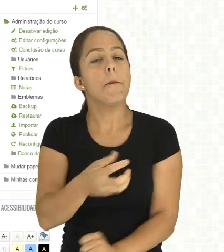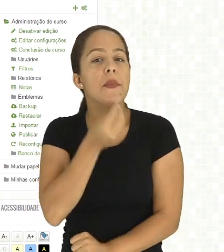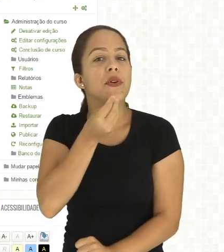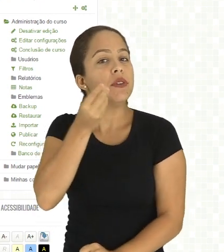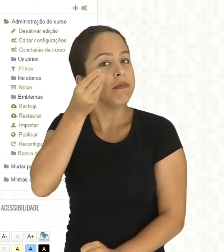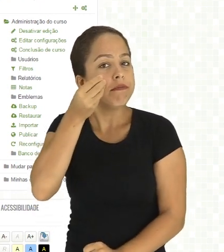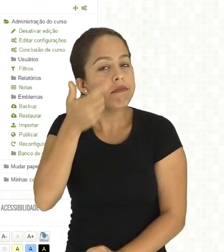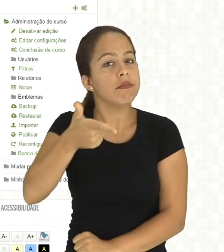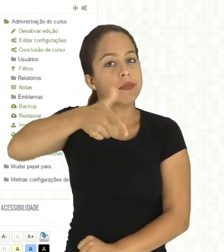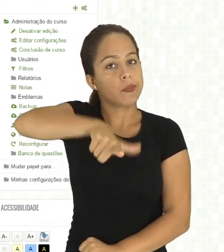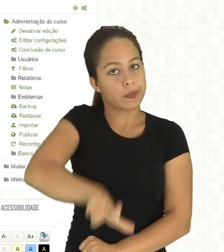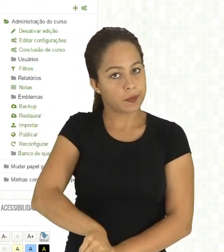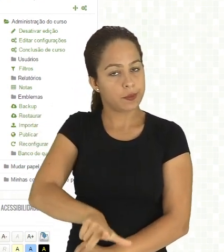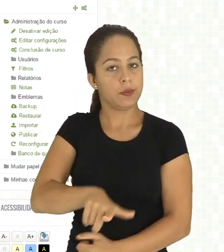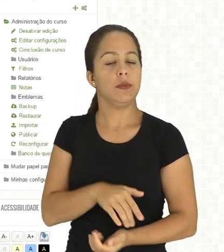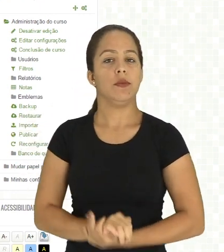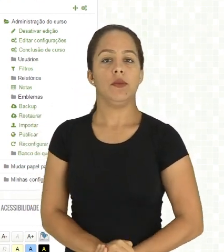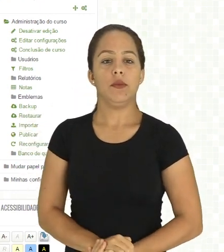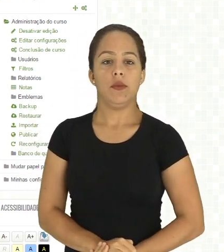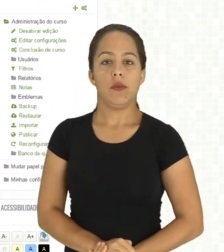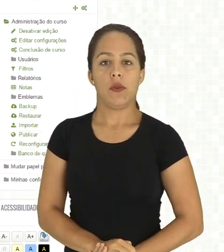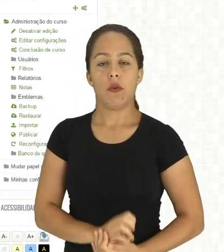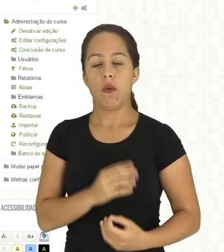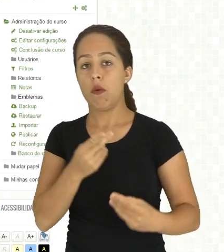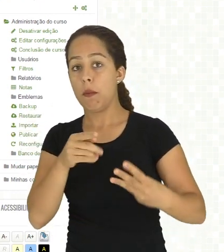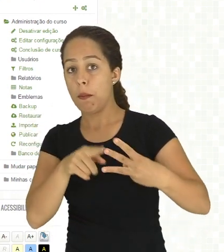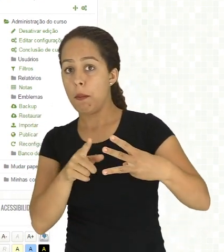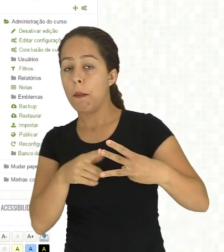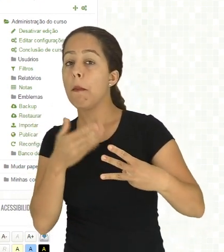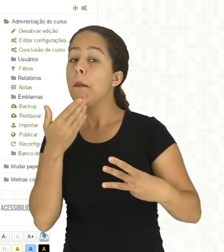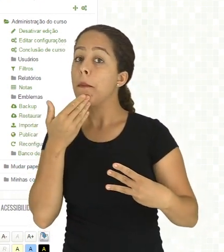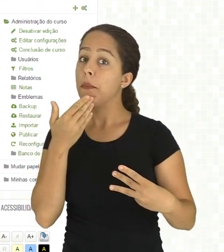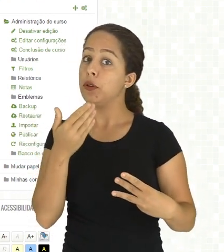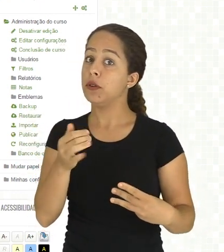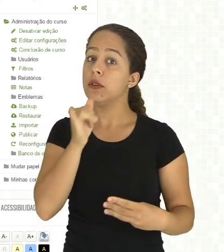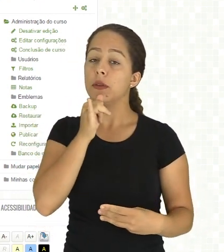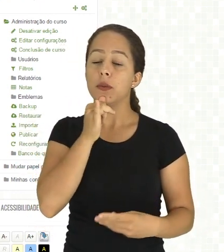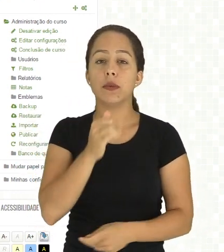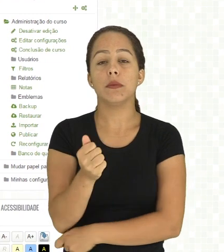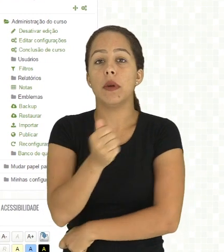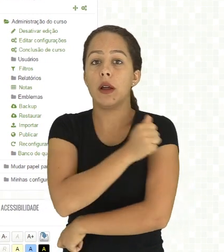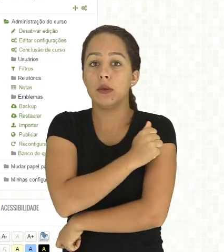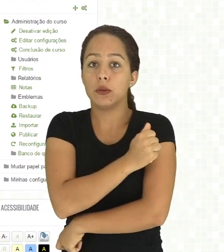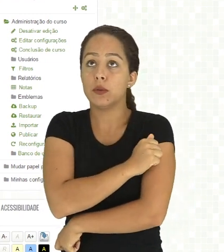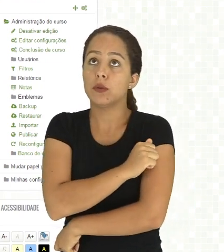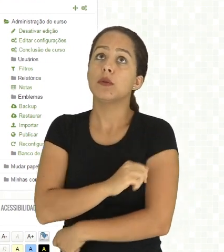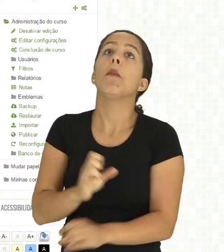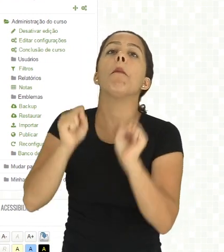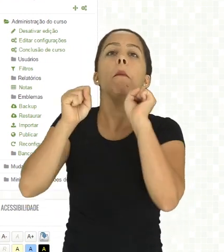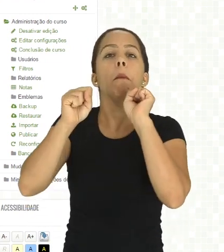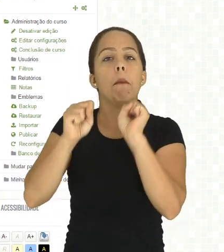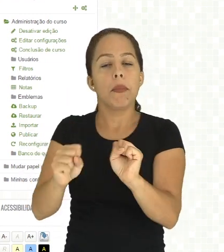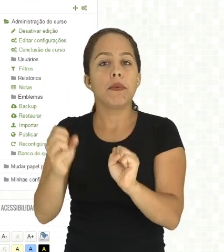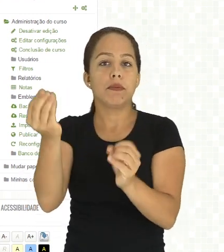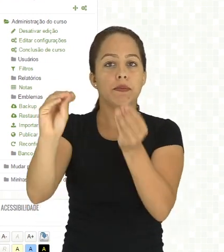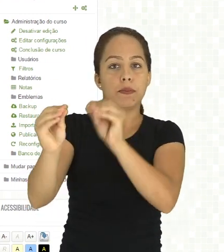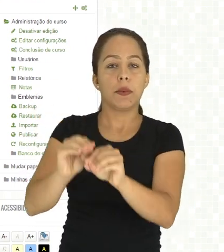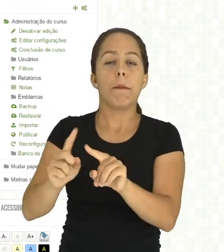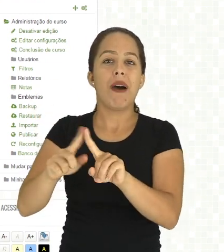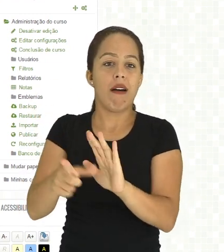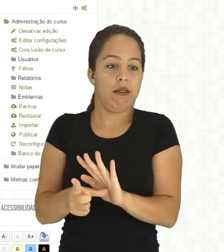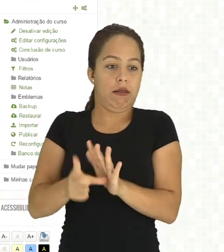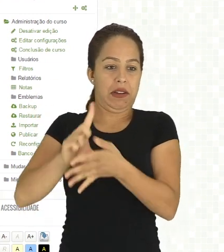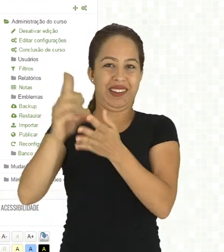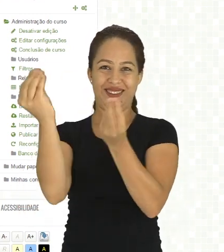Você pode definir um período de carência para que a tentativa seja enviada, mas que o aluno não pode modificar as questões.